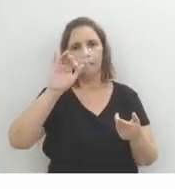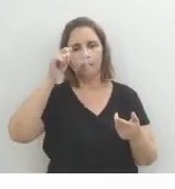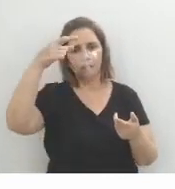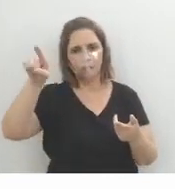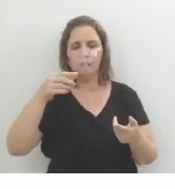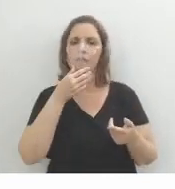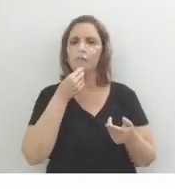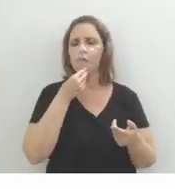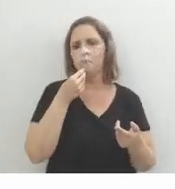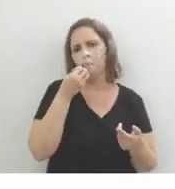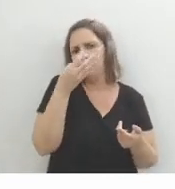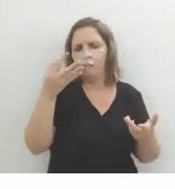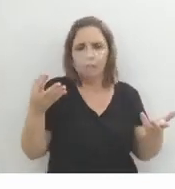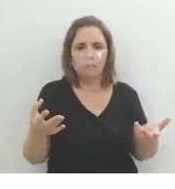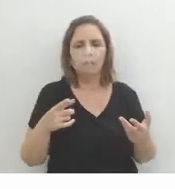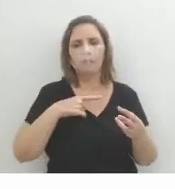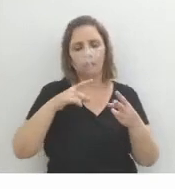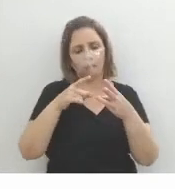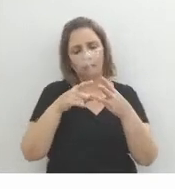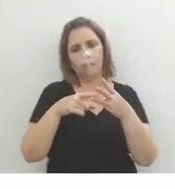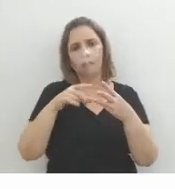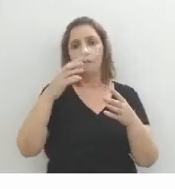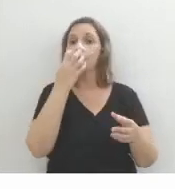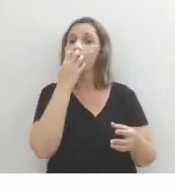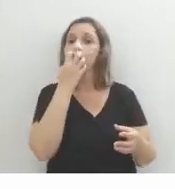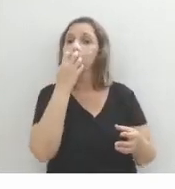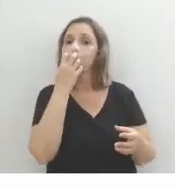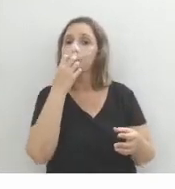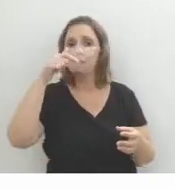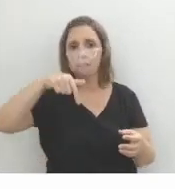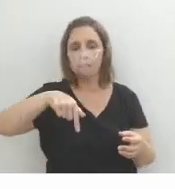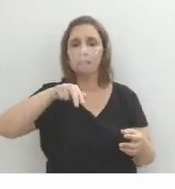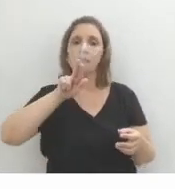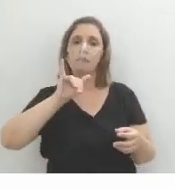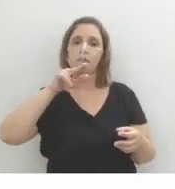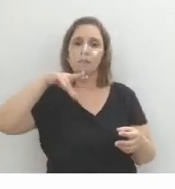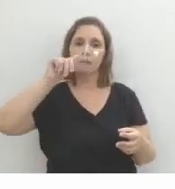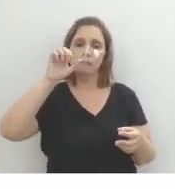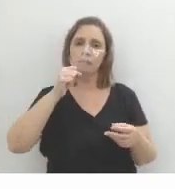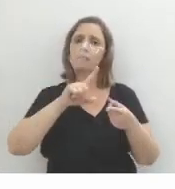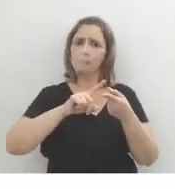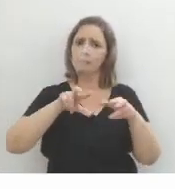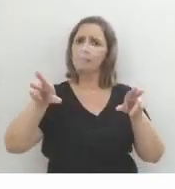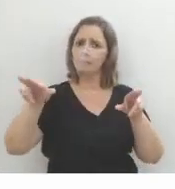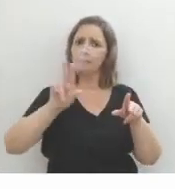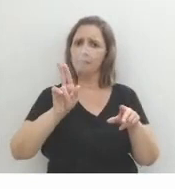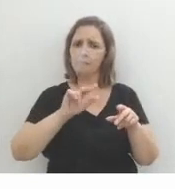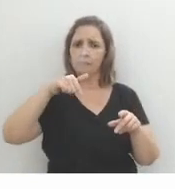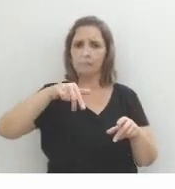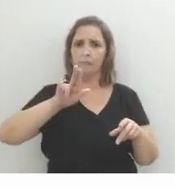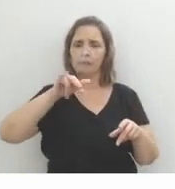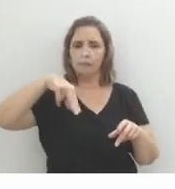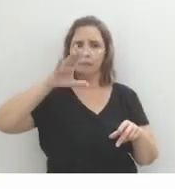virtuoso, tá? Temos também o cachorro do Kinkas, né? Que também se chama Kinkas, é o cachorro, né? O